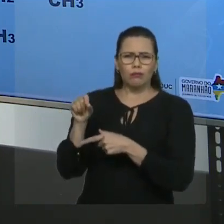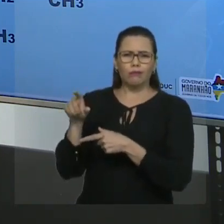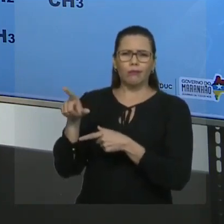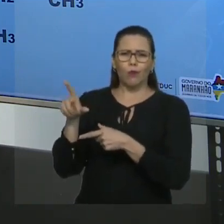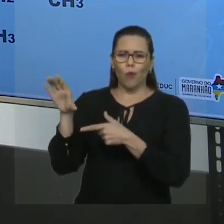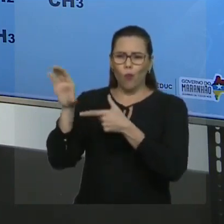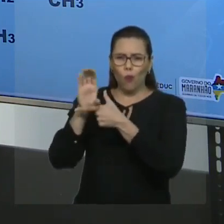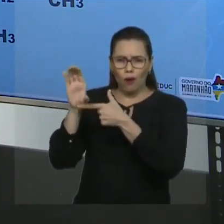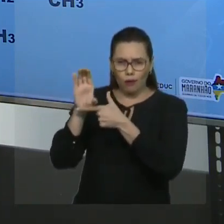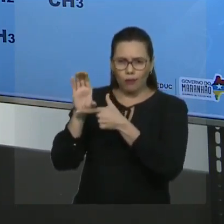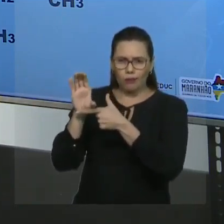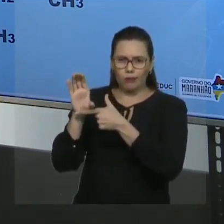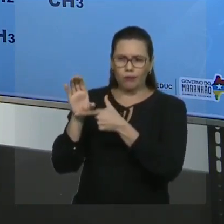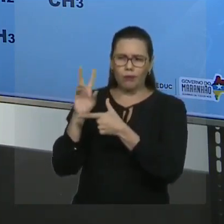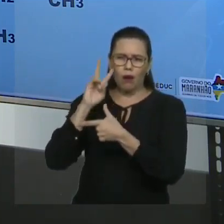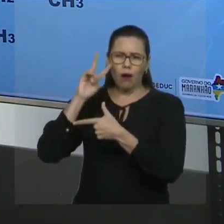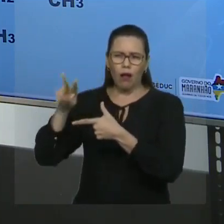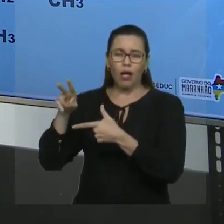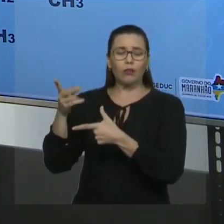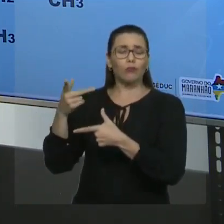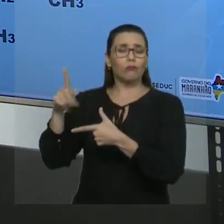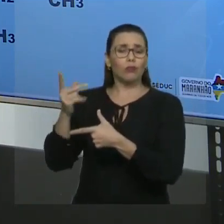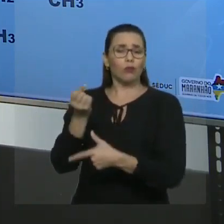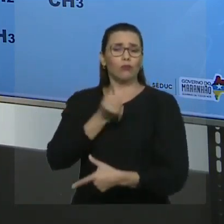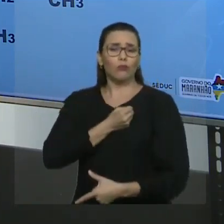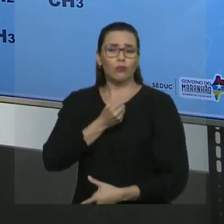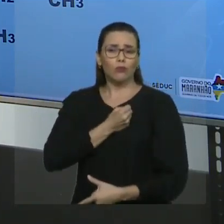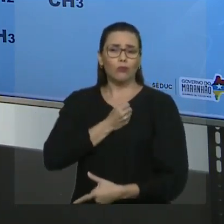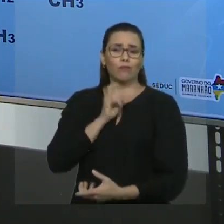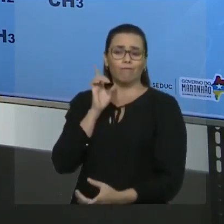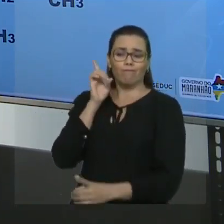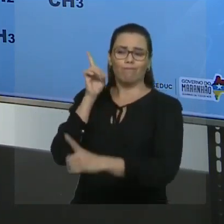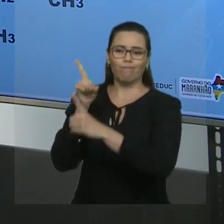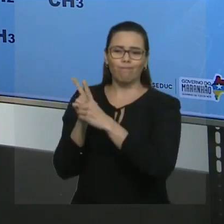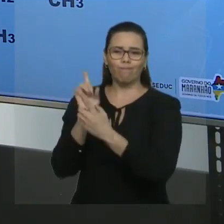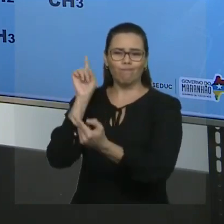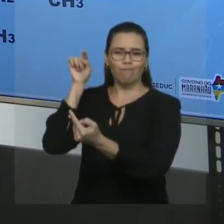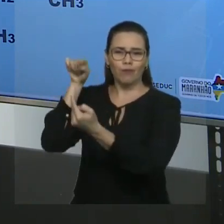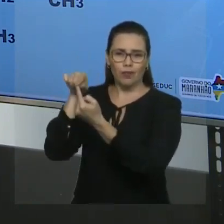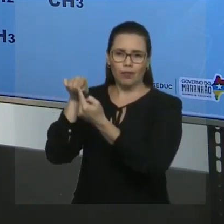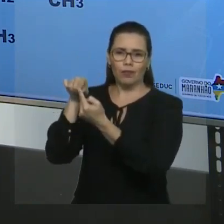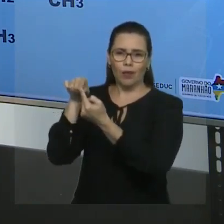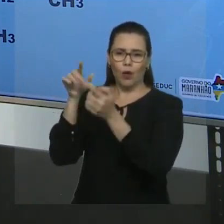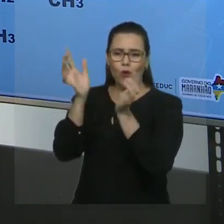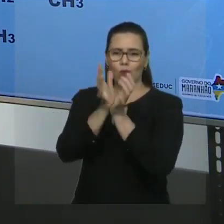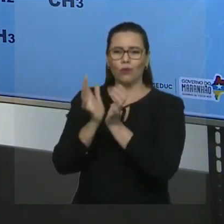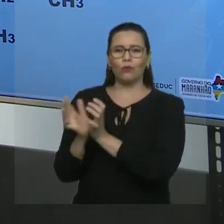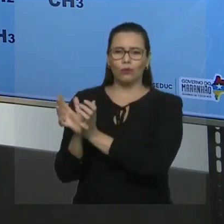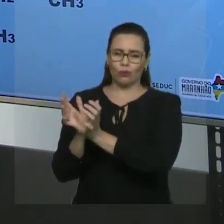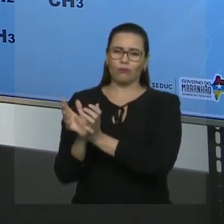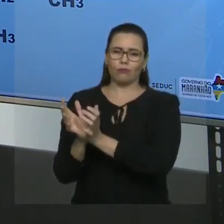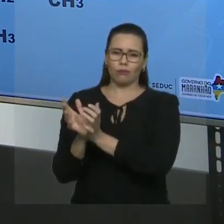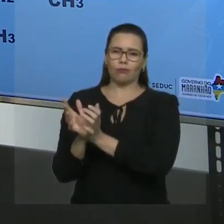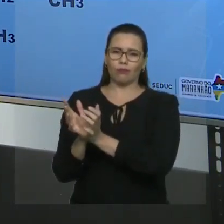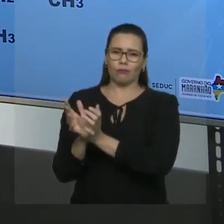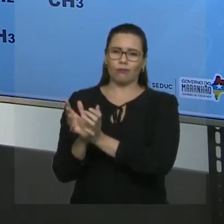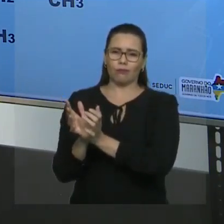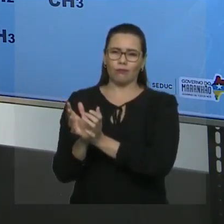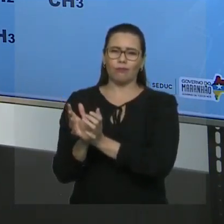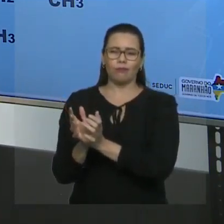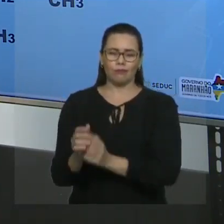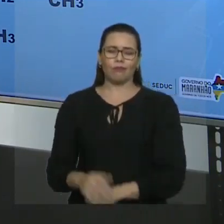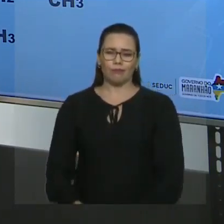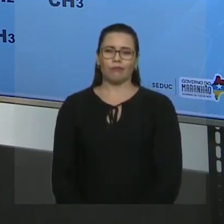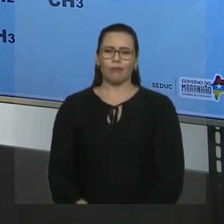principal? Porque na hora que eu numero a cadeia principal, eu vou localizar nela os grupos orgânicos substituintes. Então, vamos recapitular?